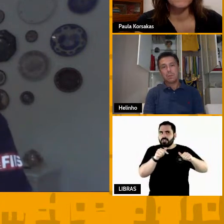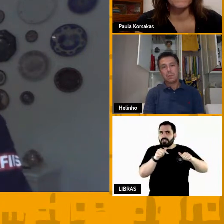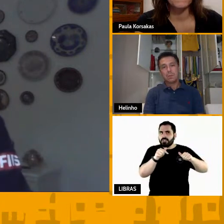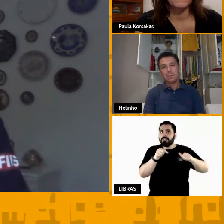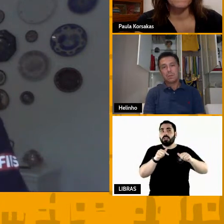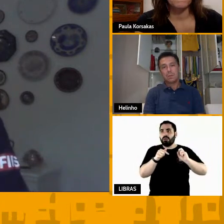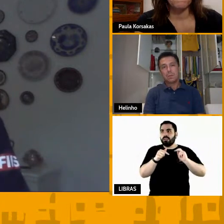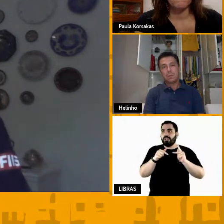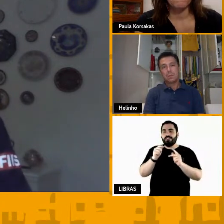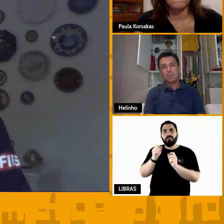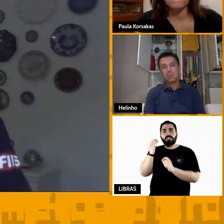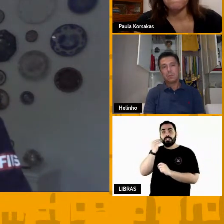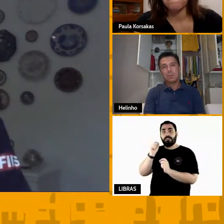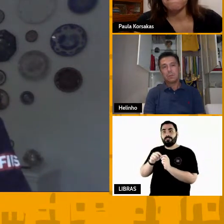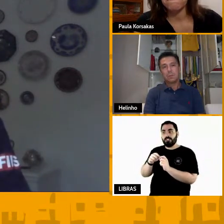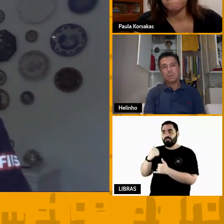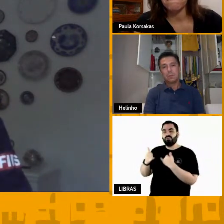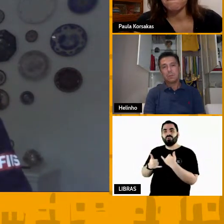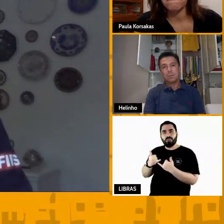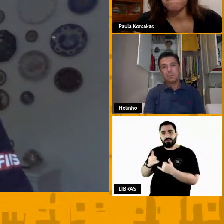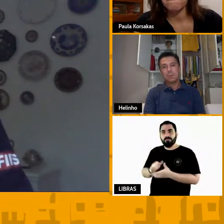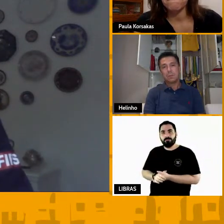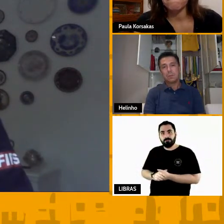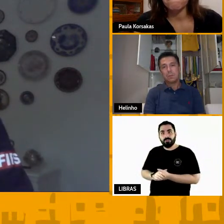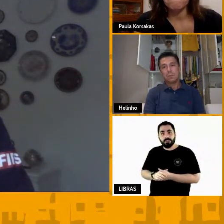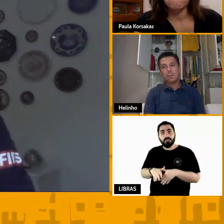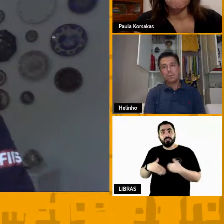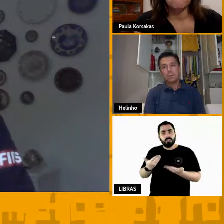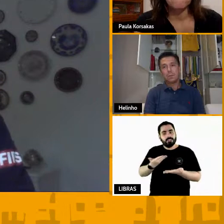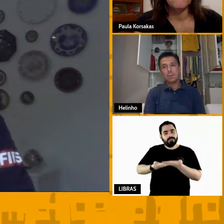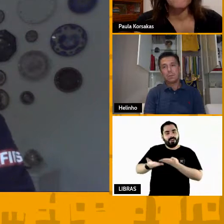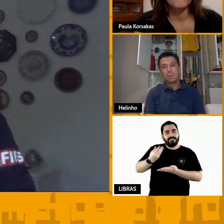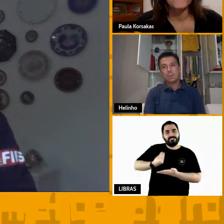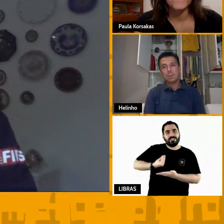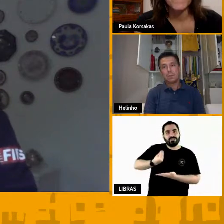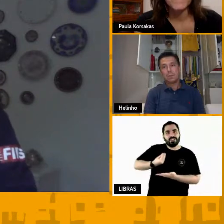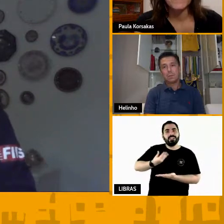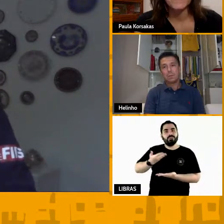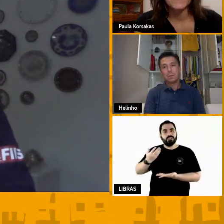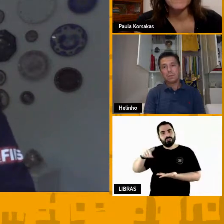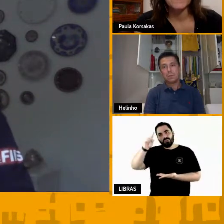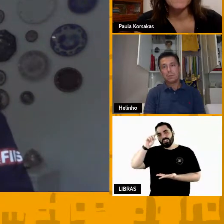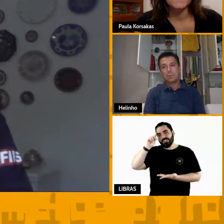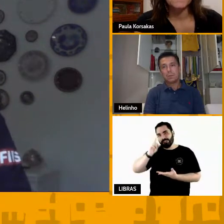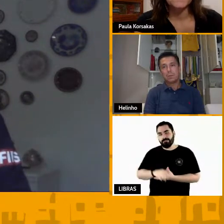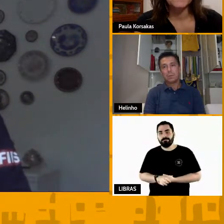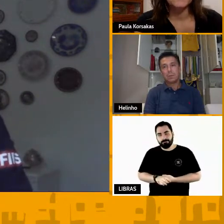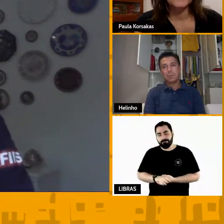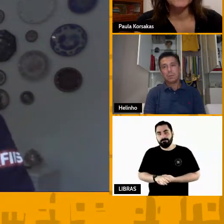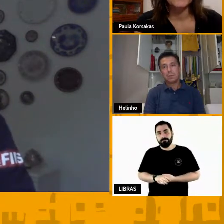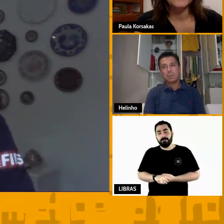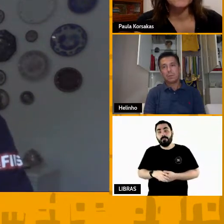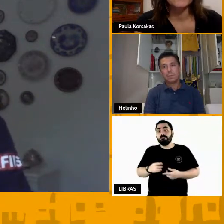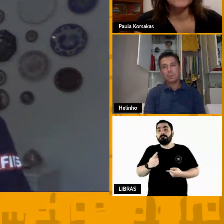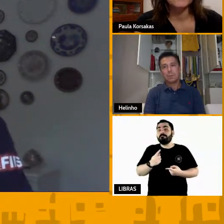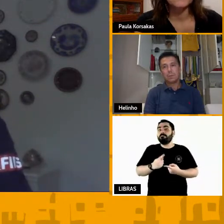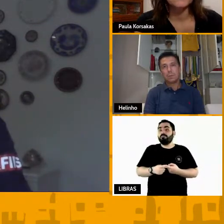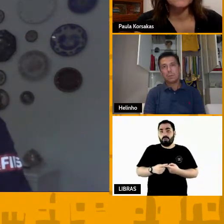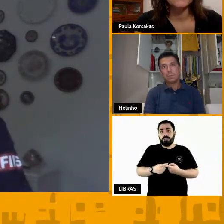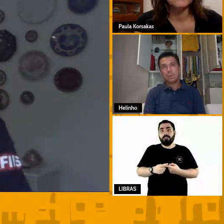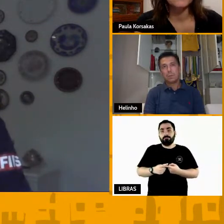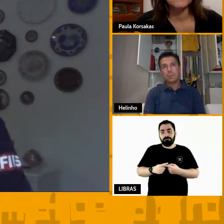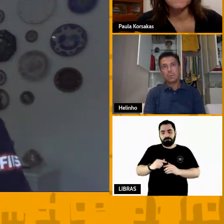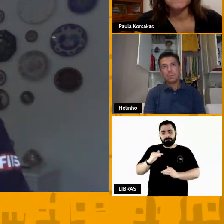e a gente vai vivenciando isso com eles nessa formação porque o degrau da base você vai